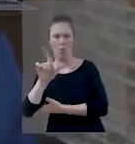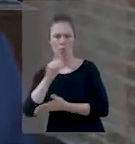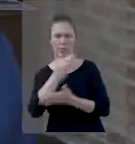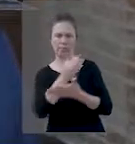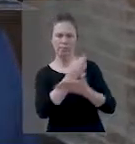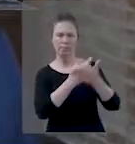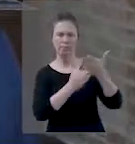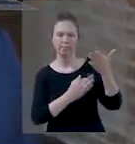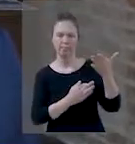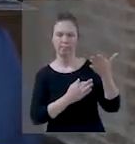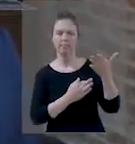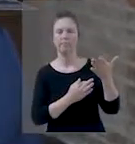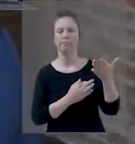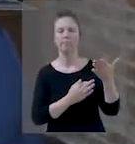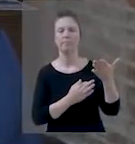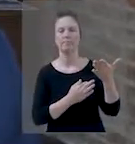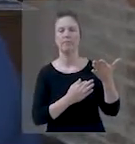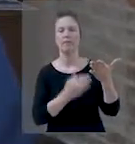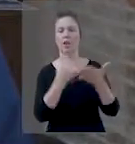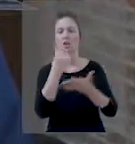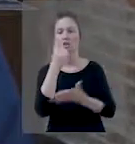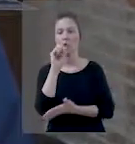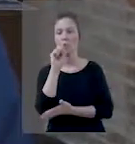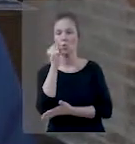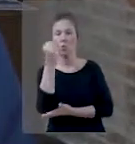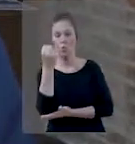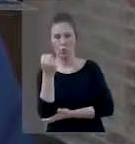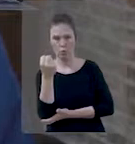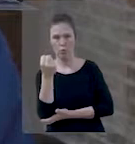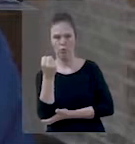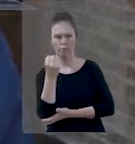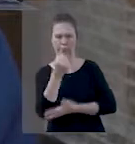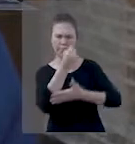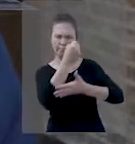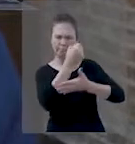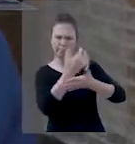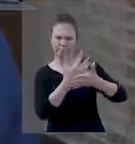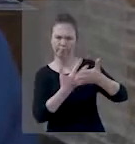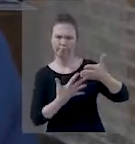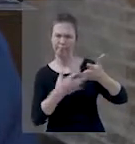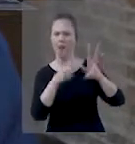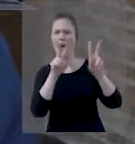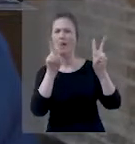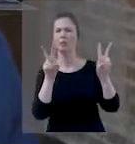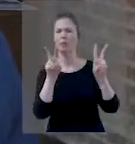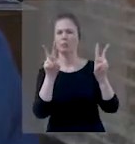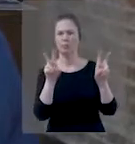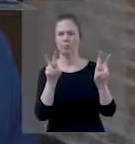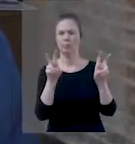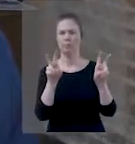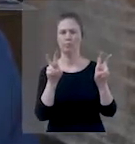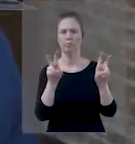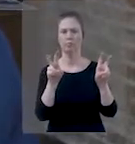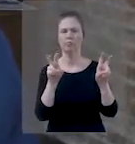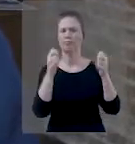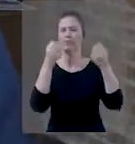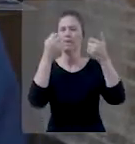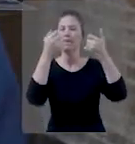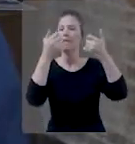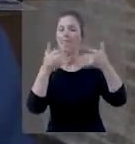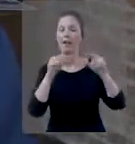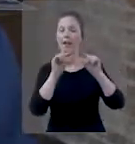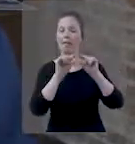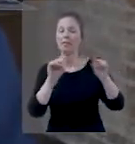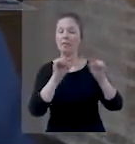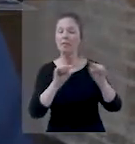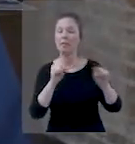Ezequiel. O profeta Ezequiel, no capítulo 18, ele trata deste assunto. E ele diz